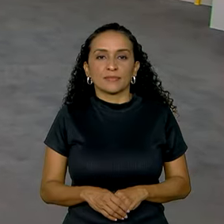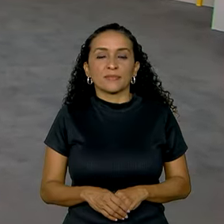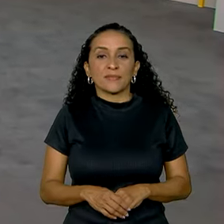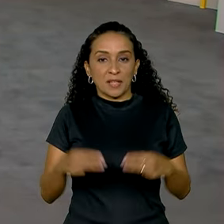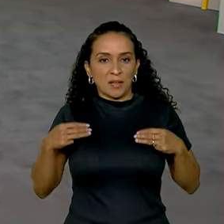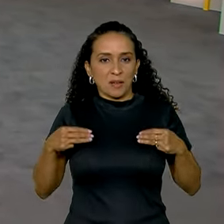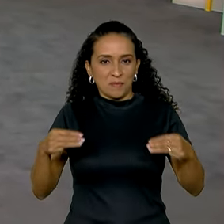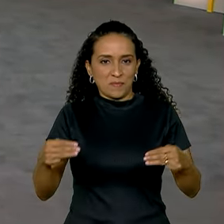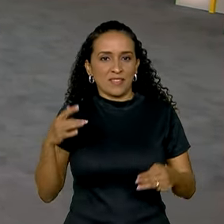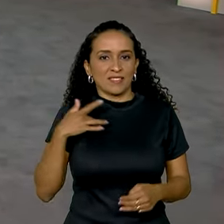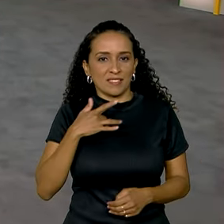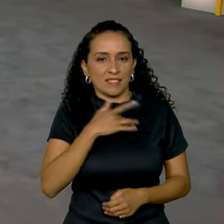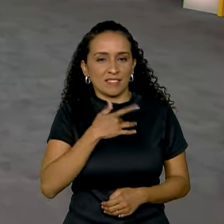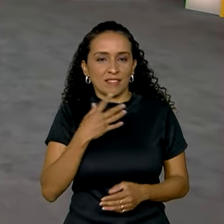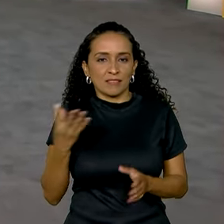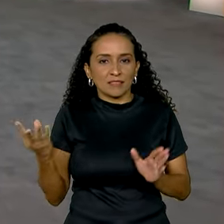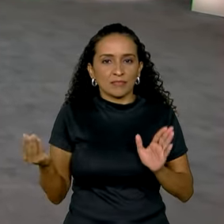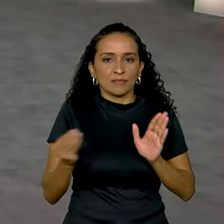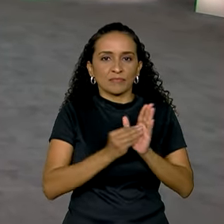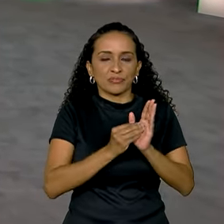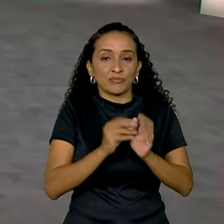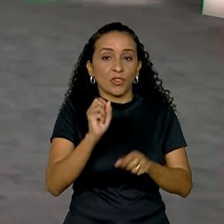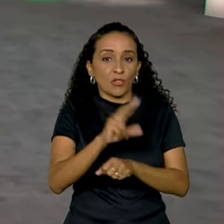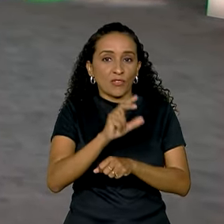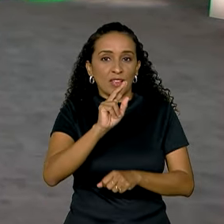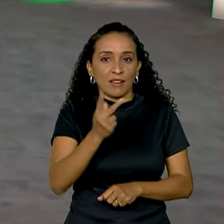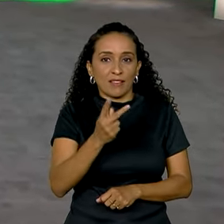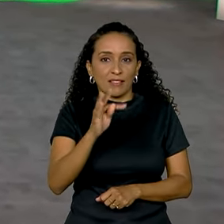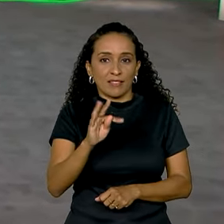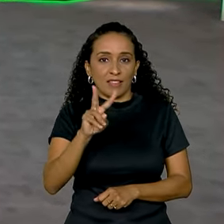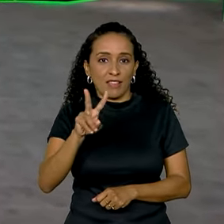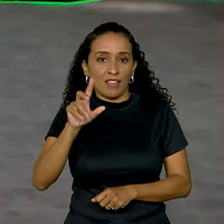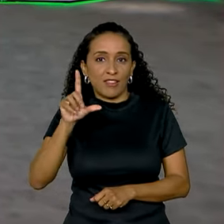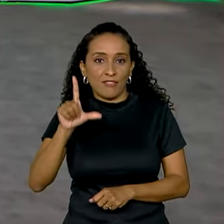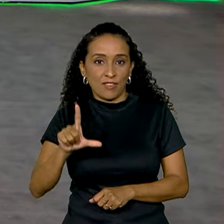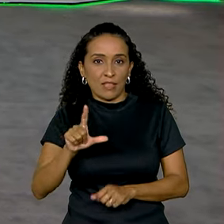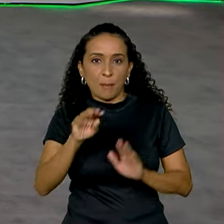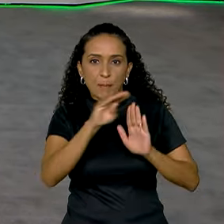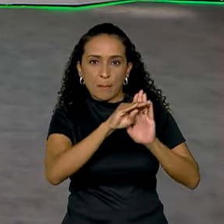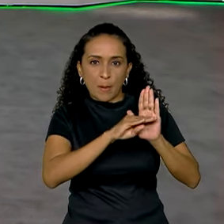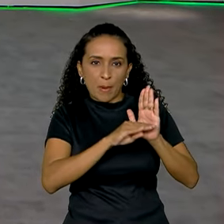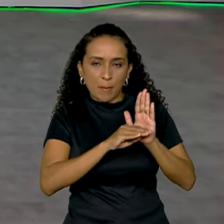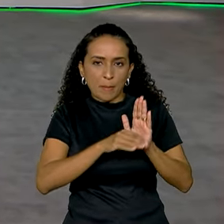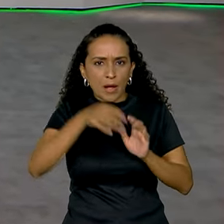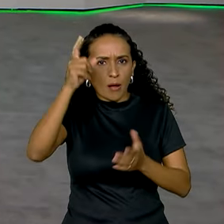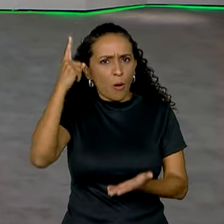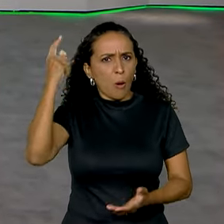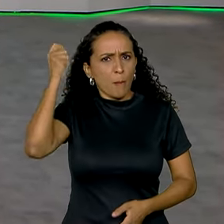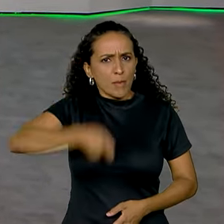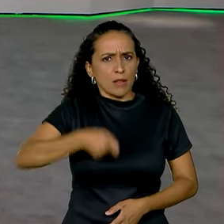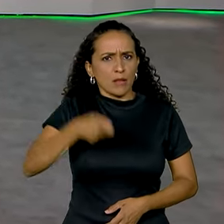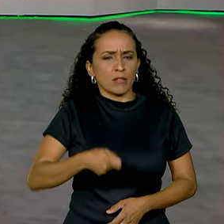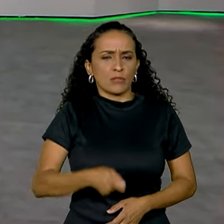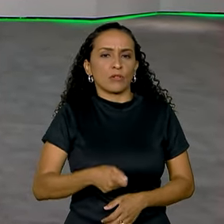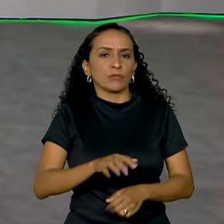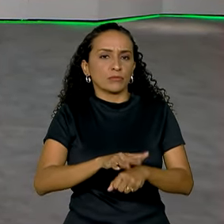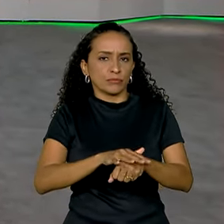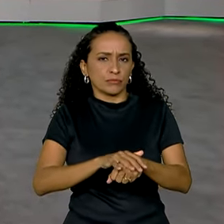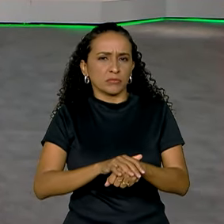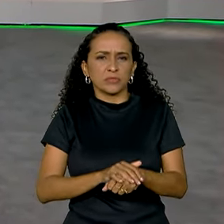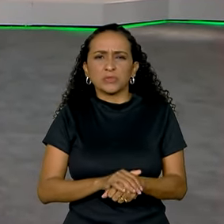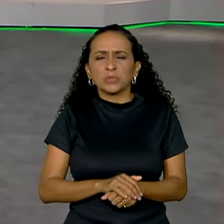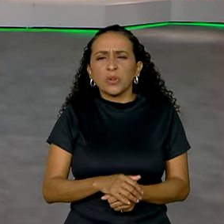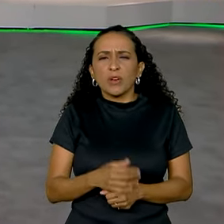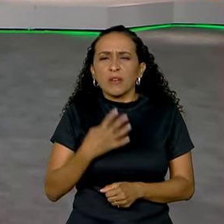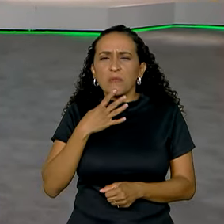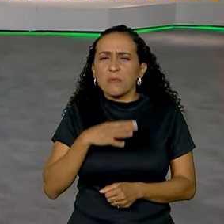O Ministério da Saúde incluiu o vírus HTLV na lista de notificação obrigatória de doenças. Pouco conhecido,